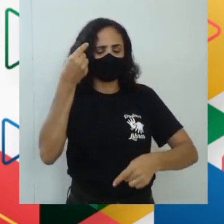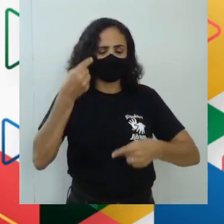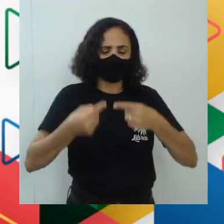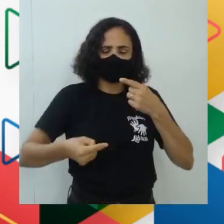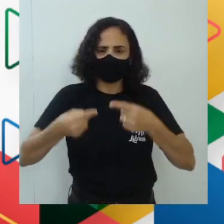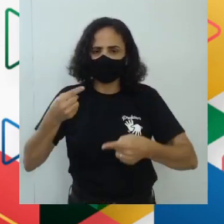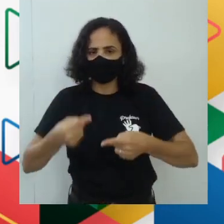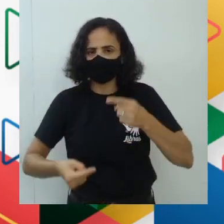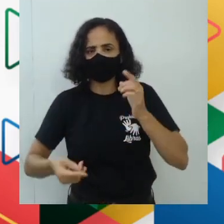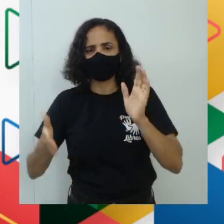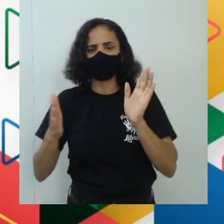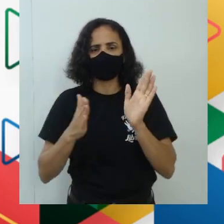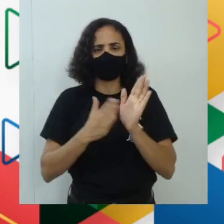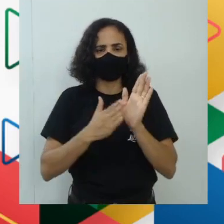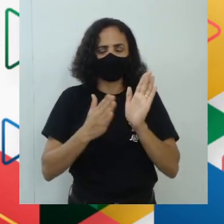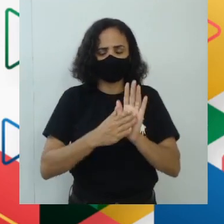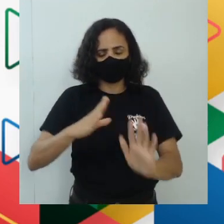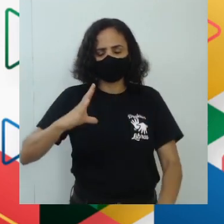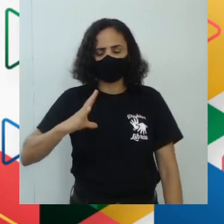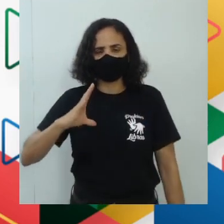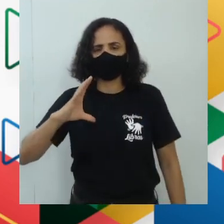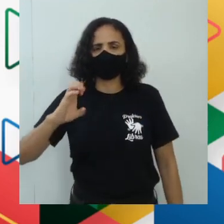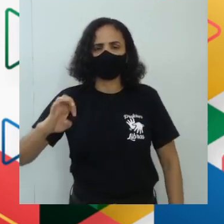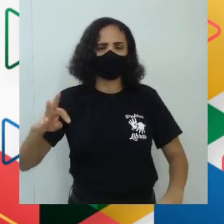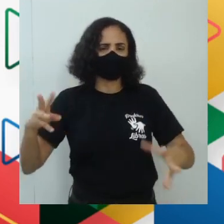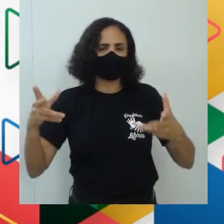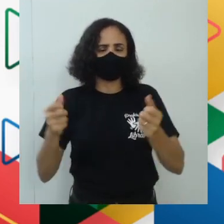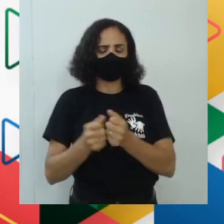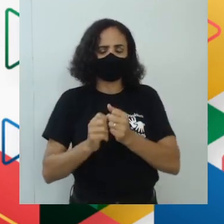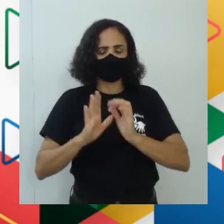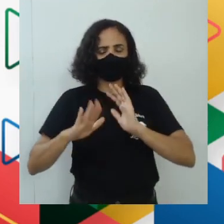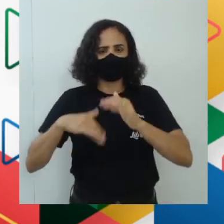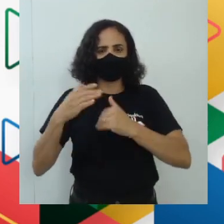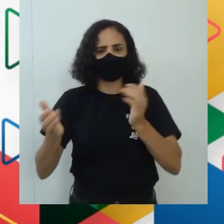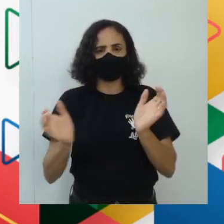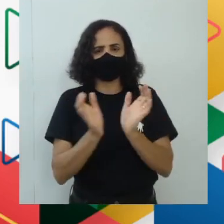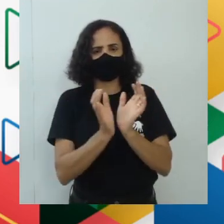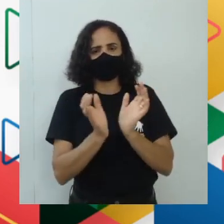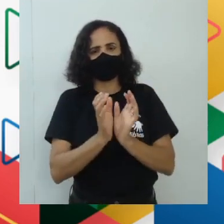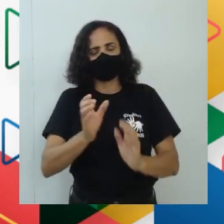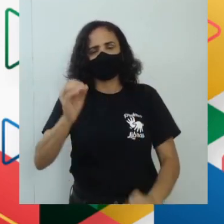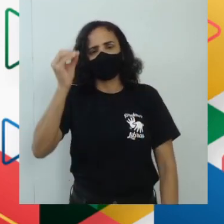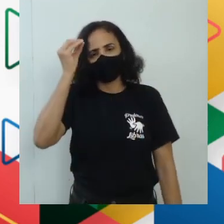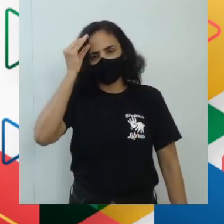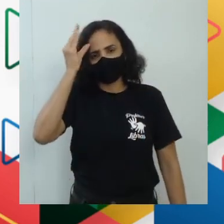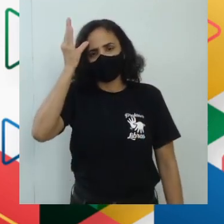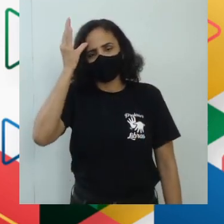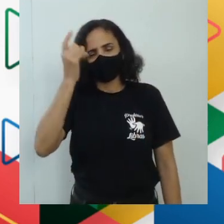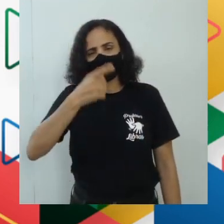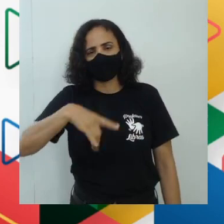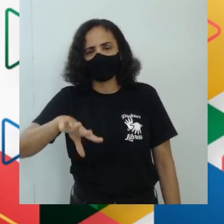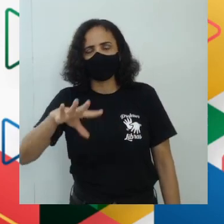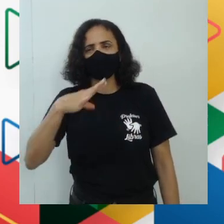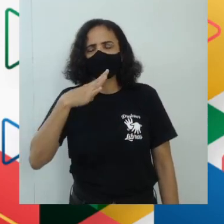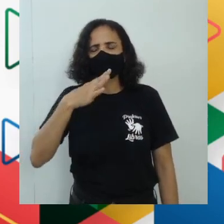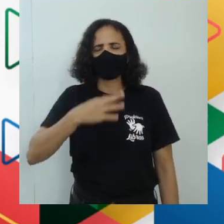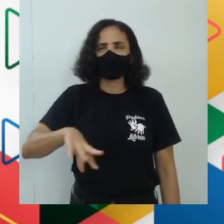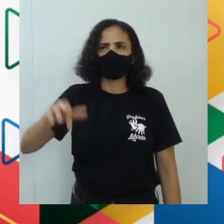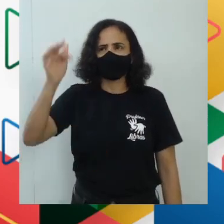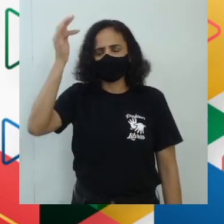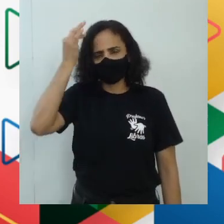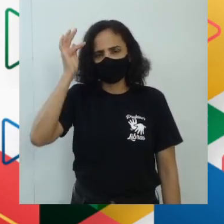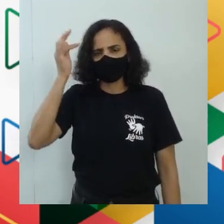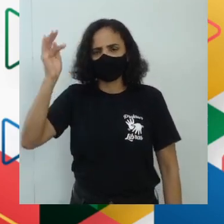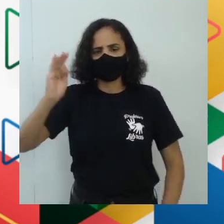desenvolvimento da ética os debates são tudo parte de um conhecimento e esse conhecimento filosófico ele